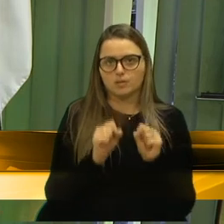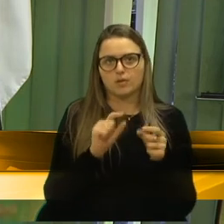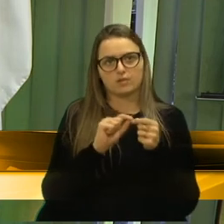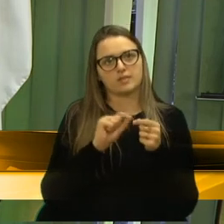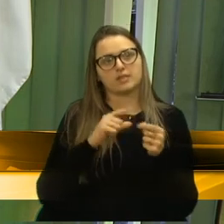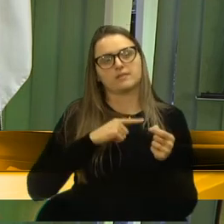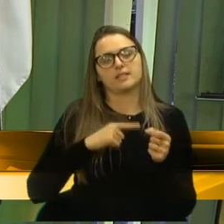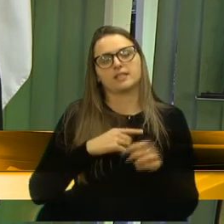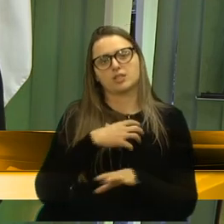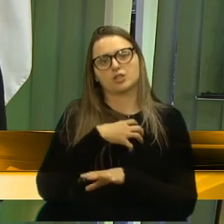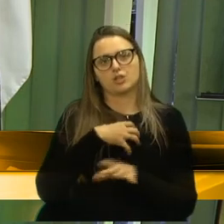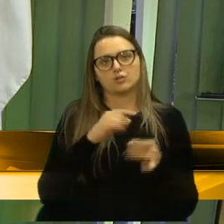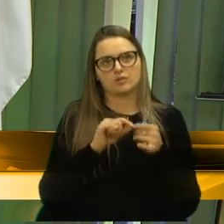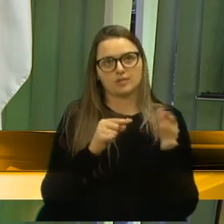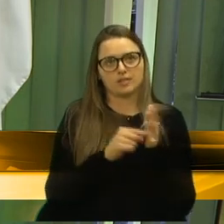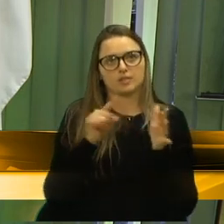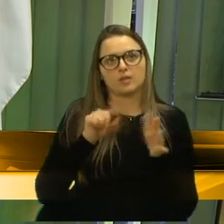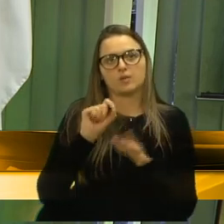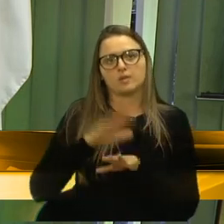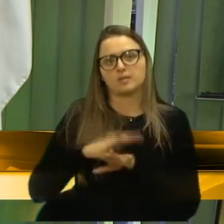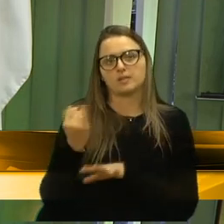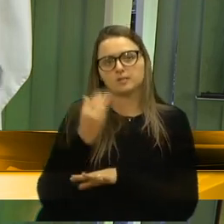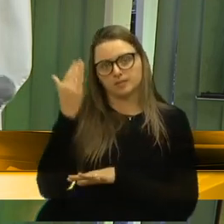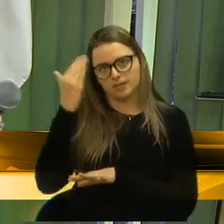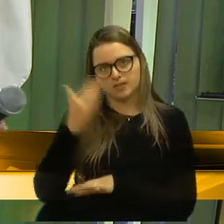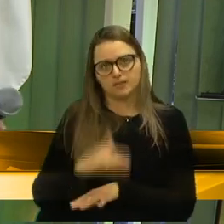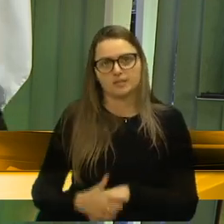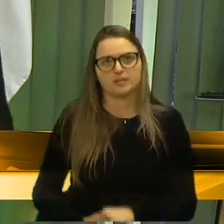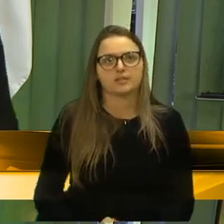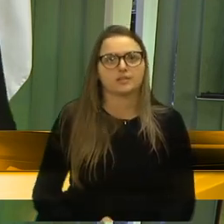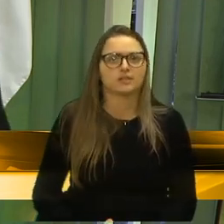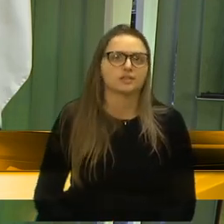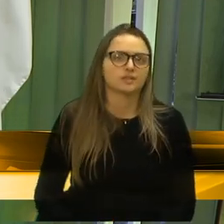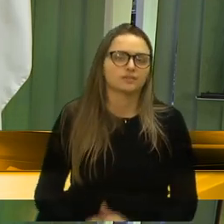formas de denunciar. Isso que é o mais importante. Obrigada. A declaração...